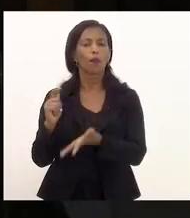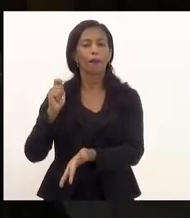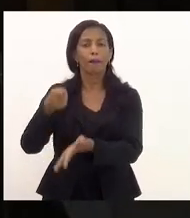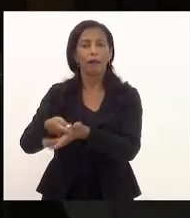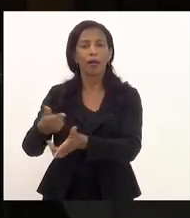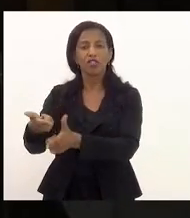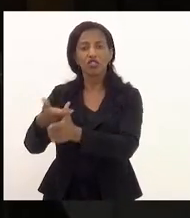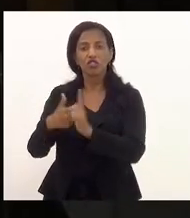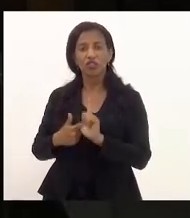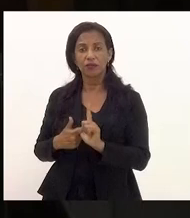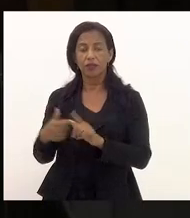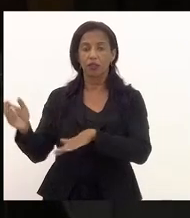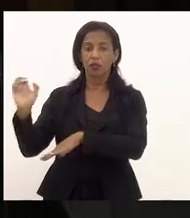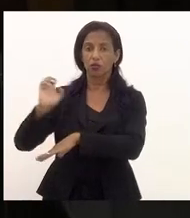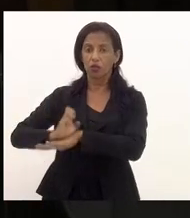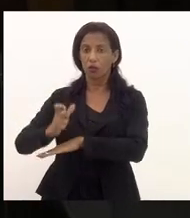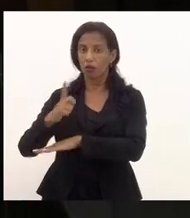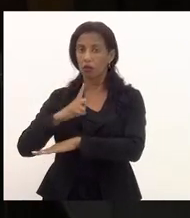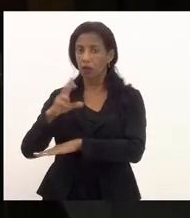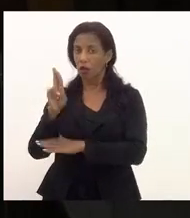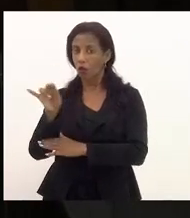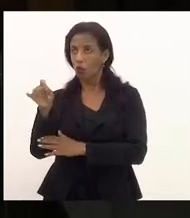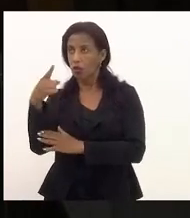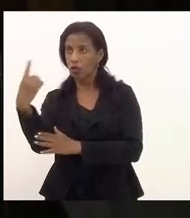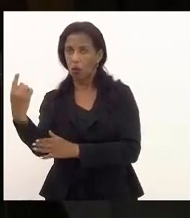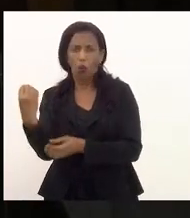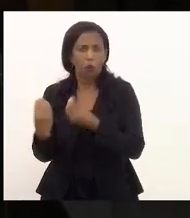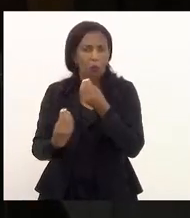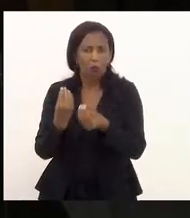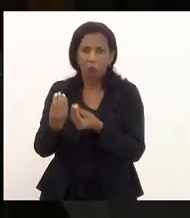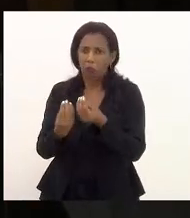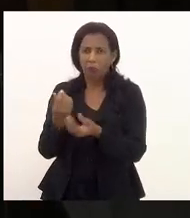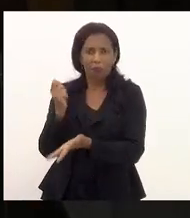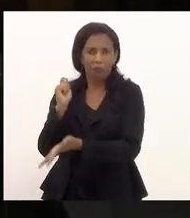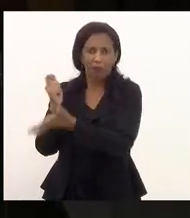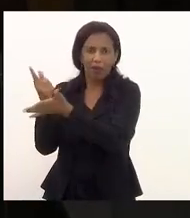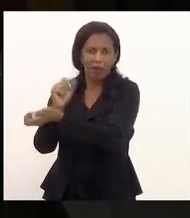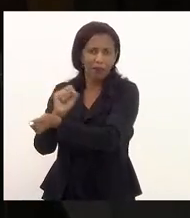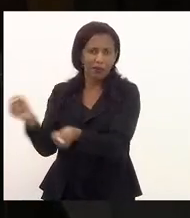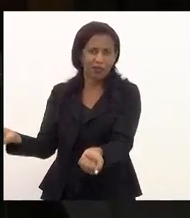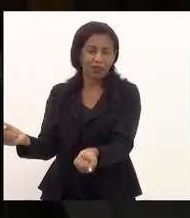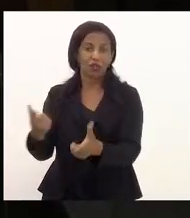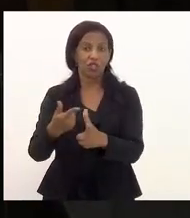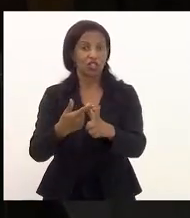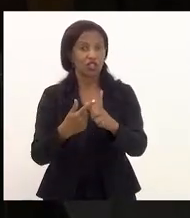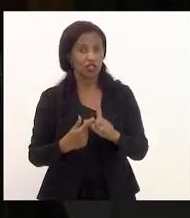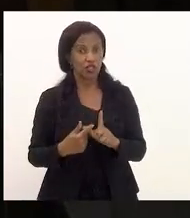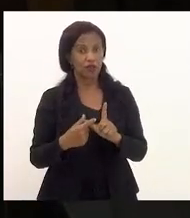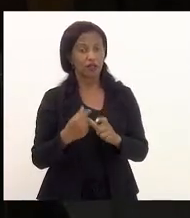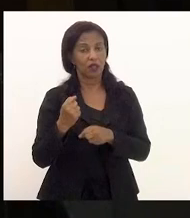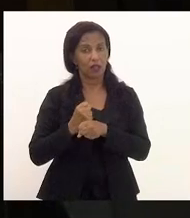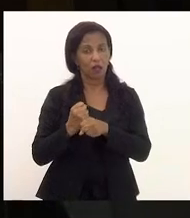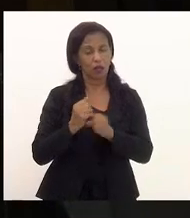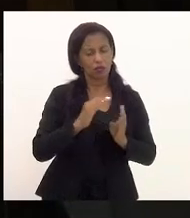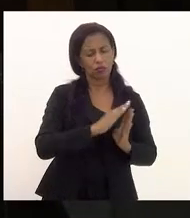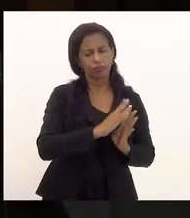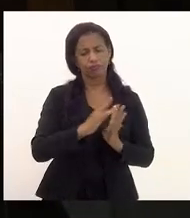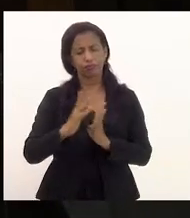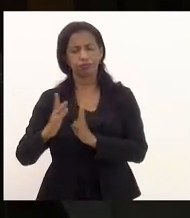a dívida que o Estado tem com a União. Dívida que o Estado tomou ao longo dos anos,